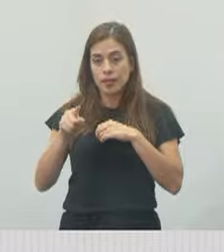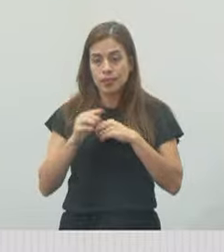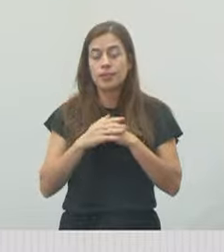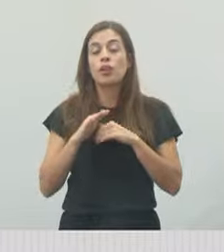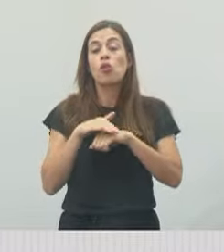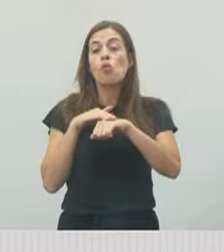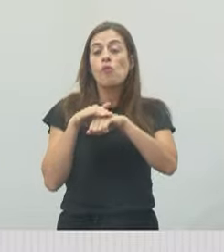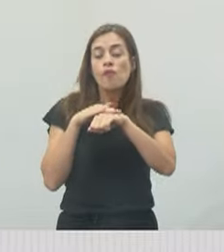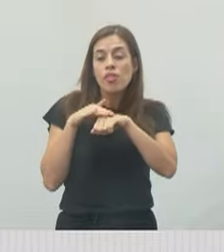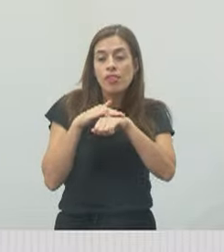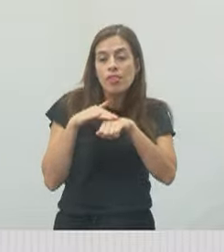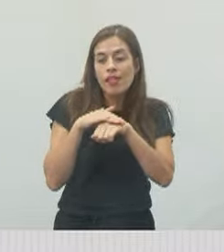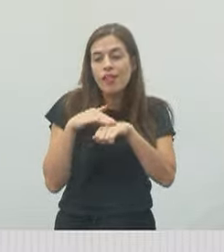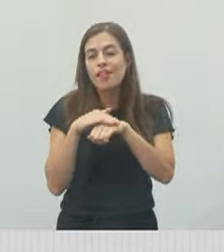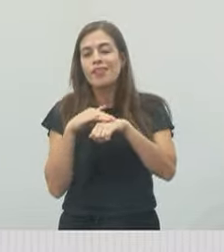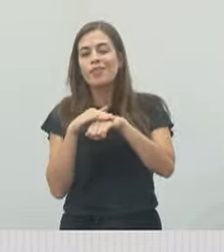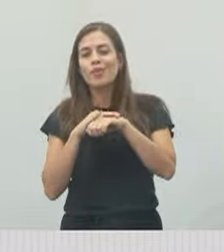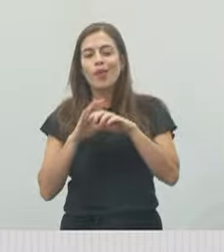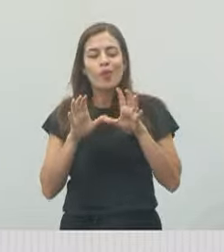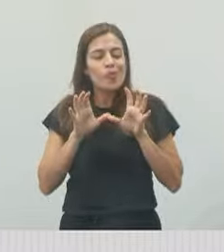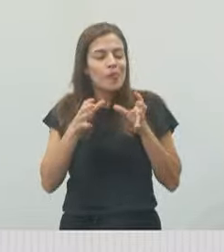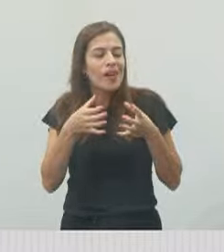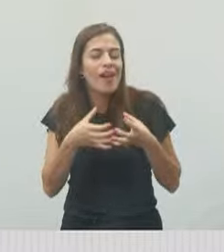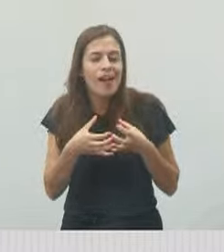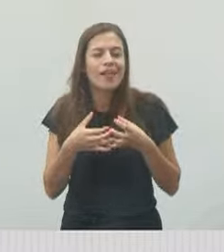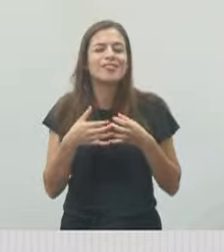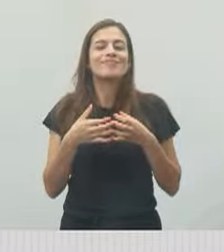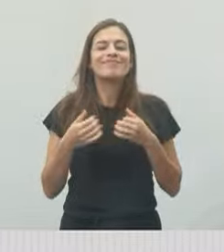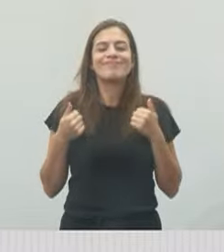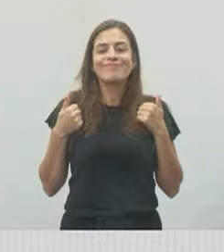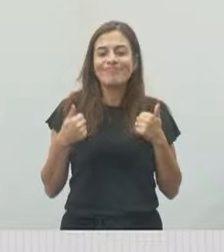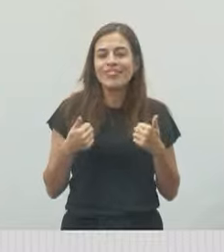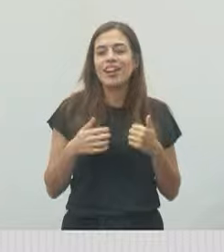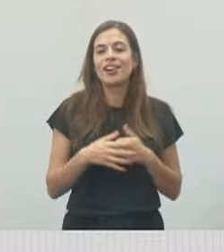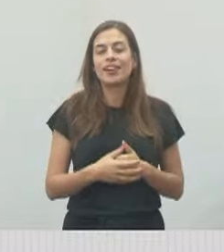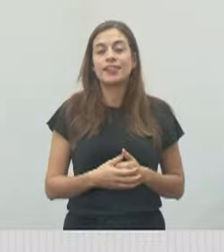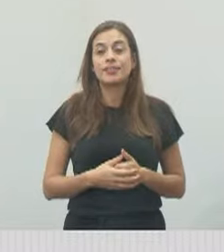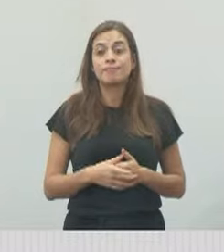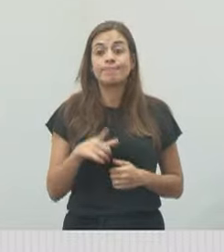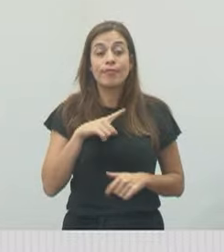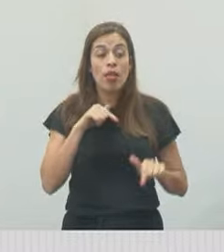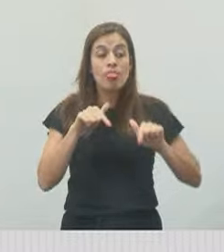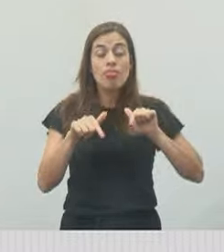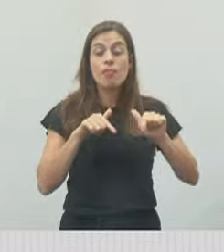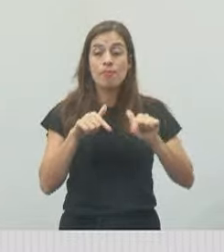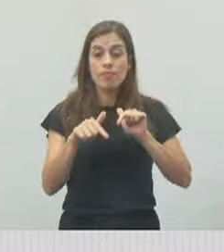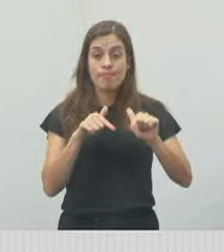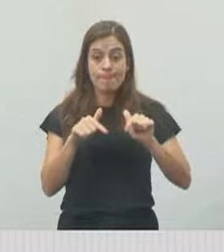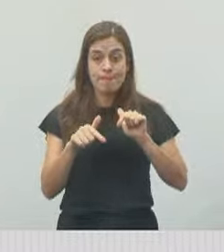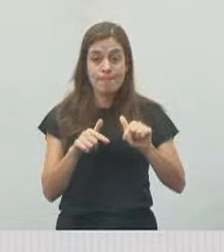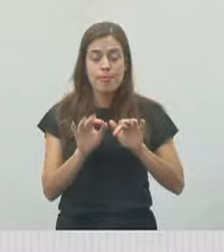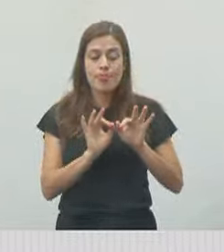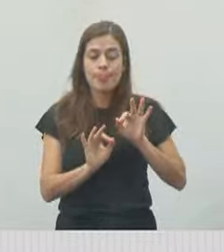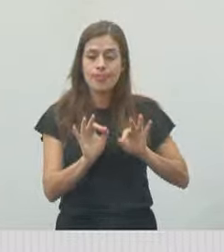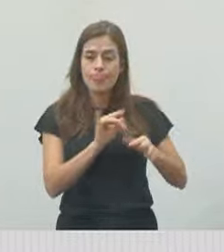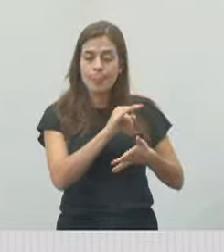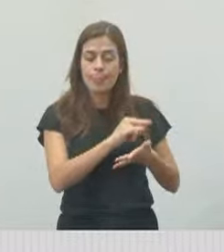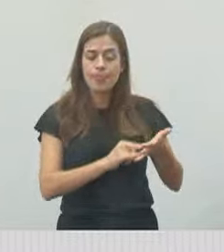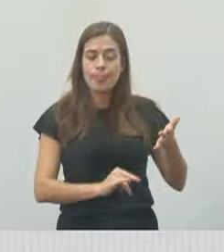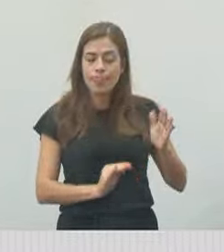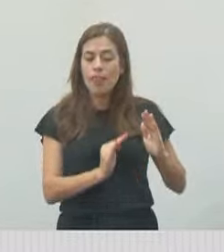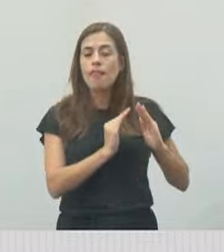conversamos bastante com a comunidade. Nós estamos com um trabalho com eles e uma regularização